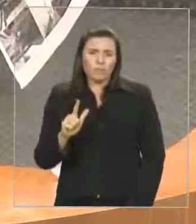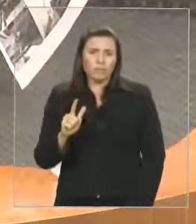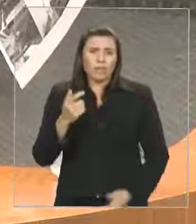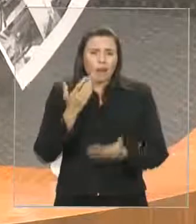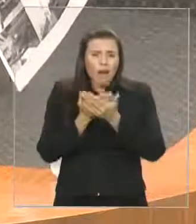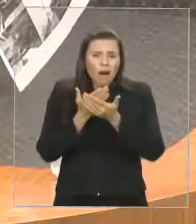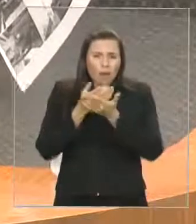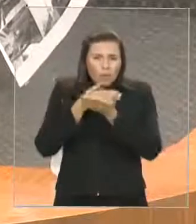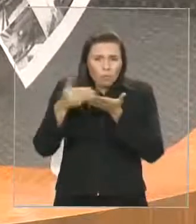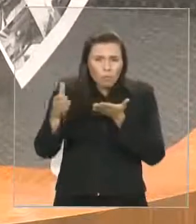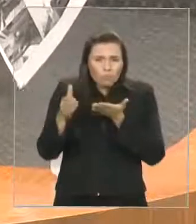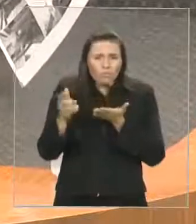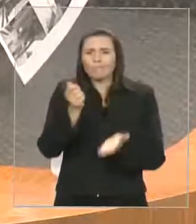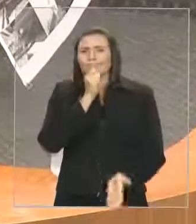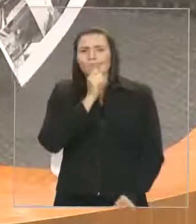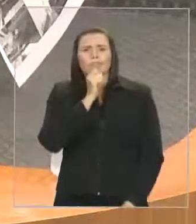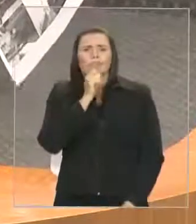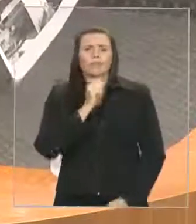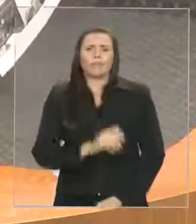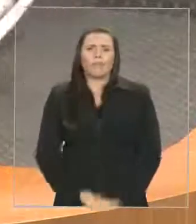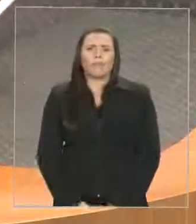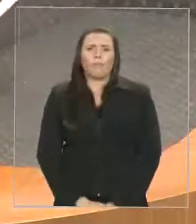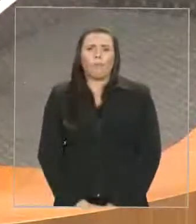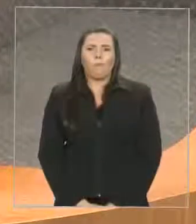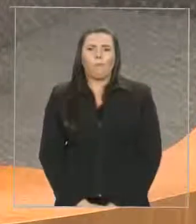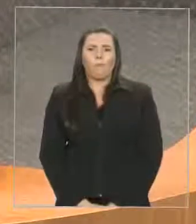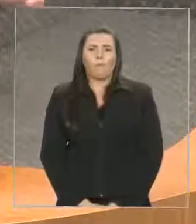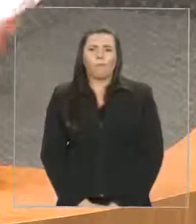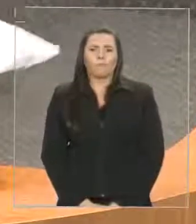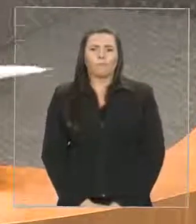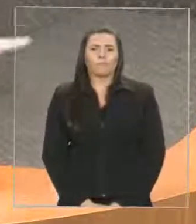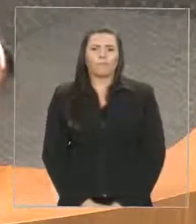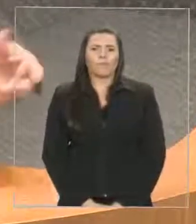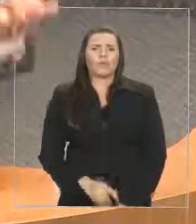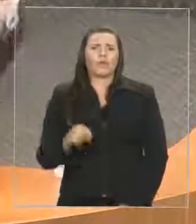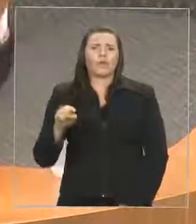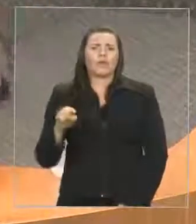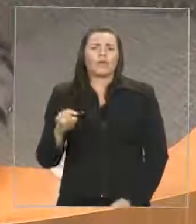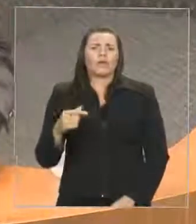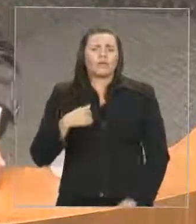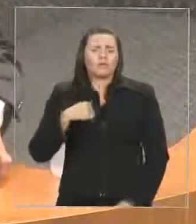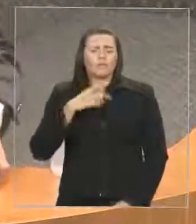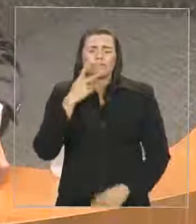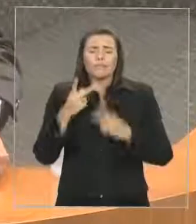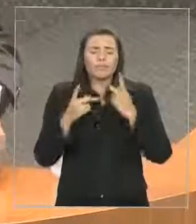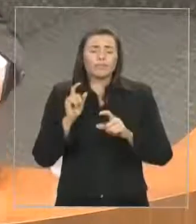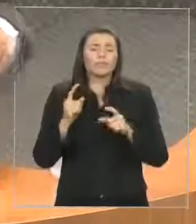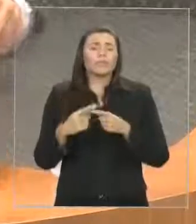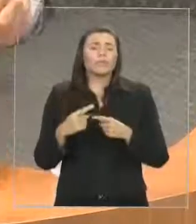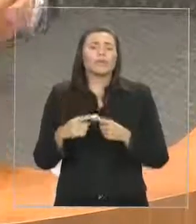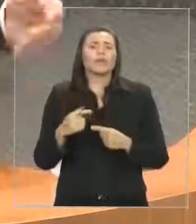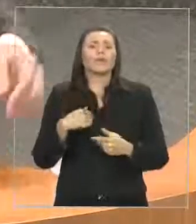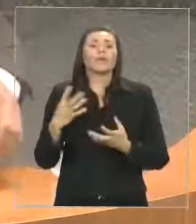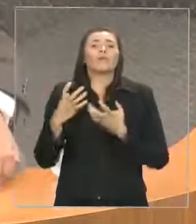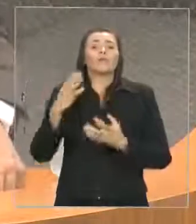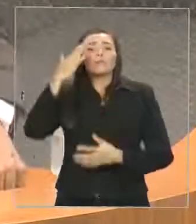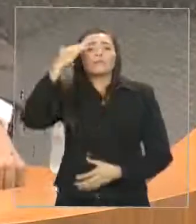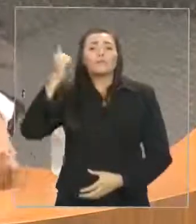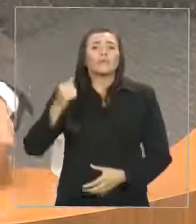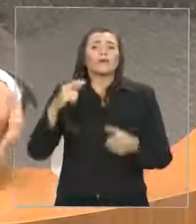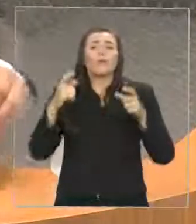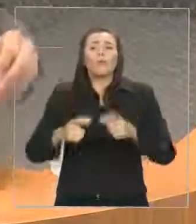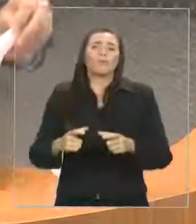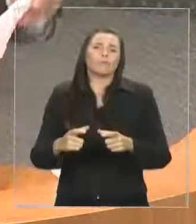em 2016, em outubro, já tem 300 escolas reformadas. Precisamos saber o endereço, onde estão localizadas.